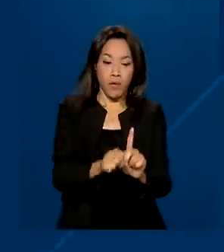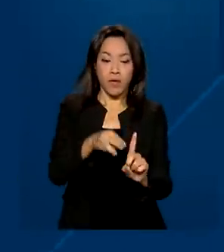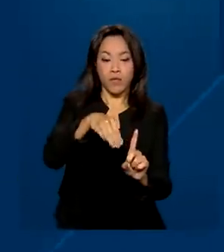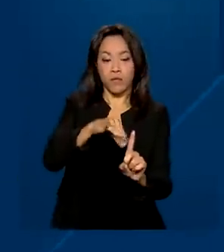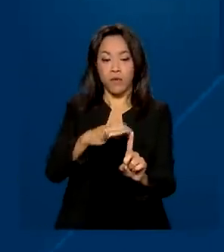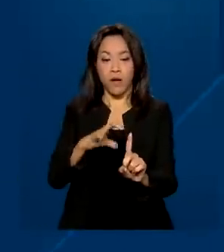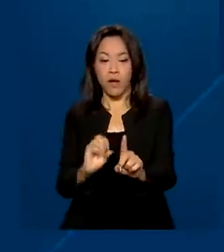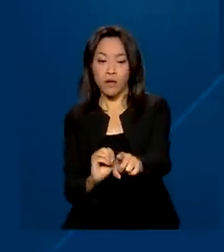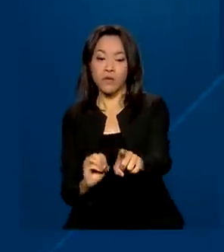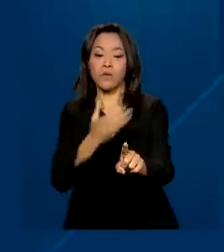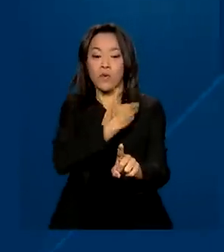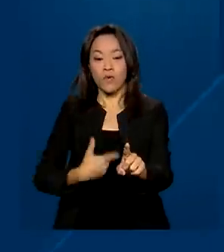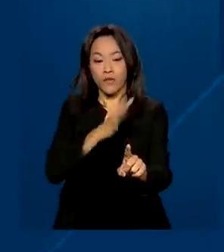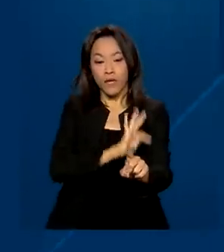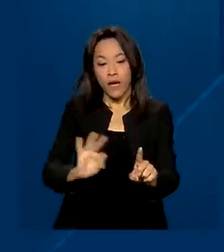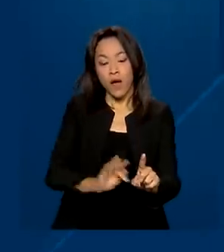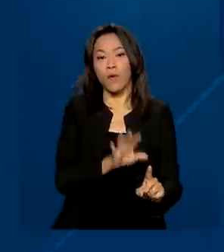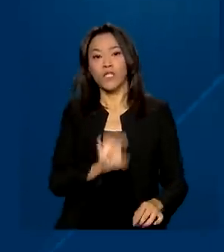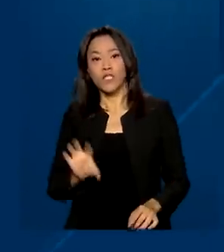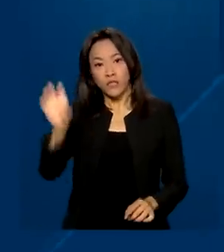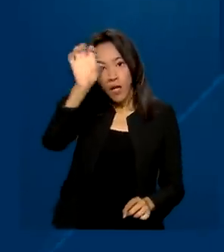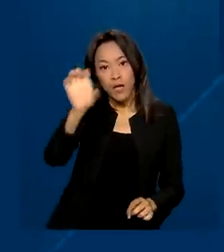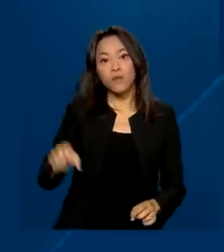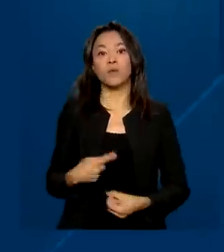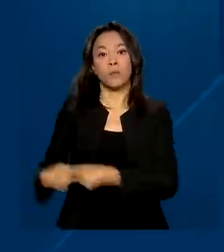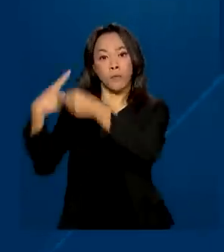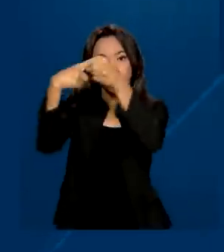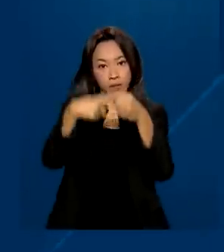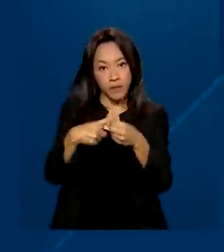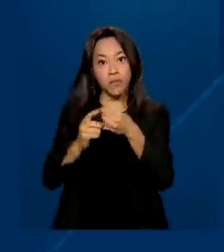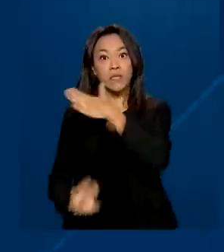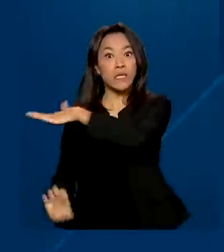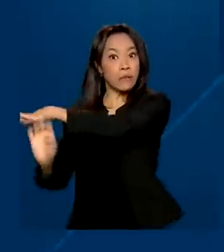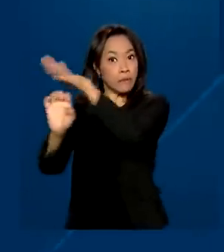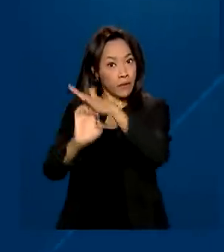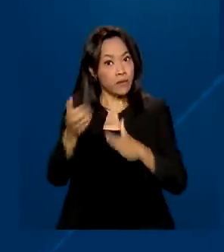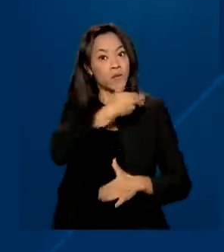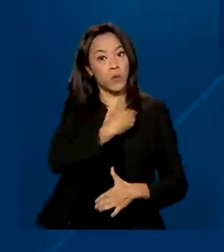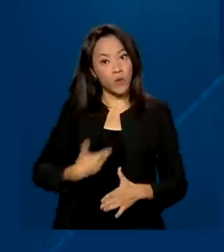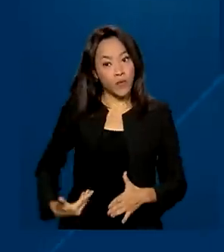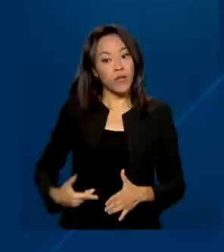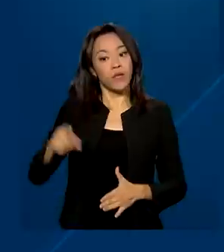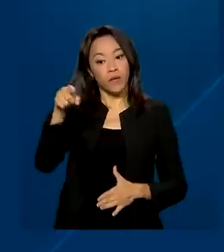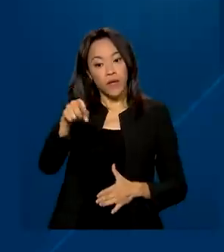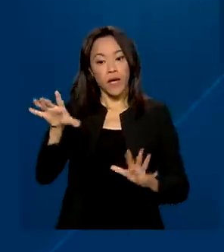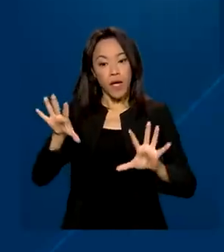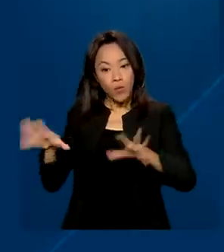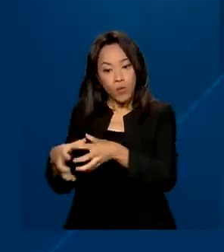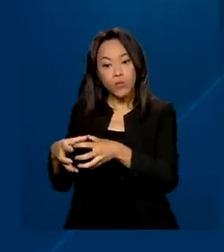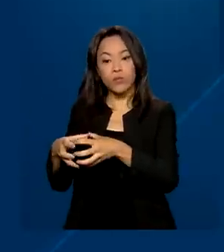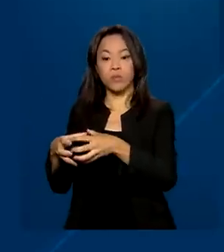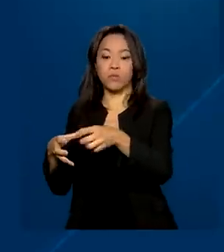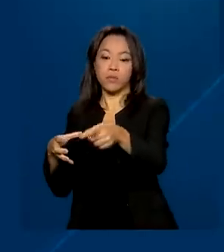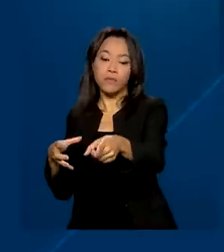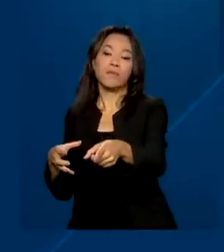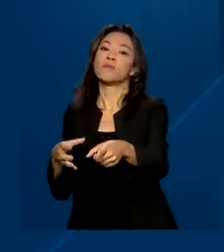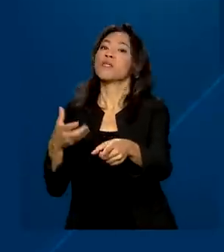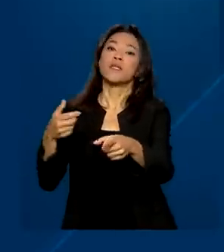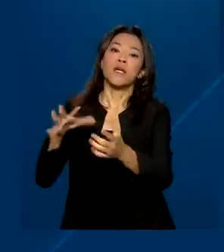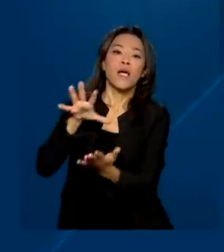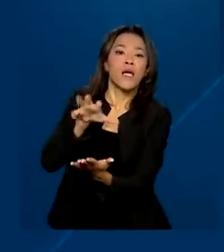governo federal, estados, municípios e empresas estatais que formam o setor público consolidado